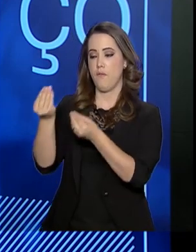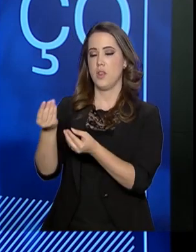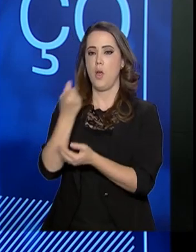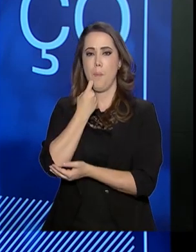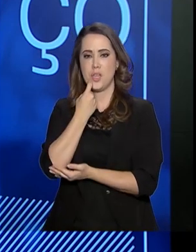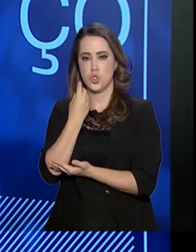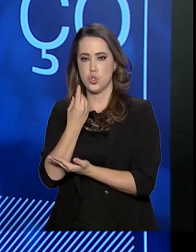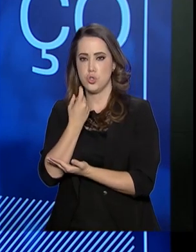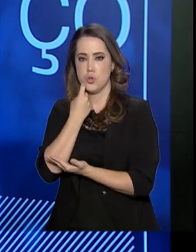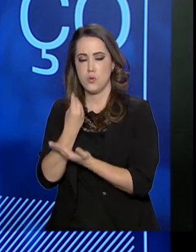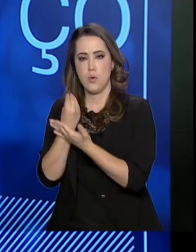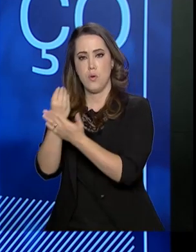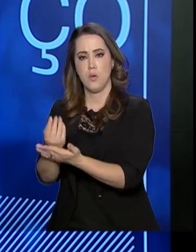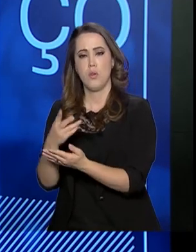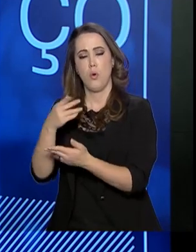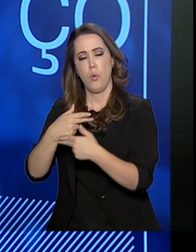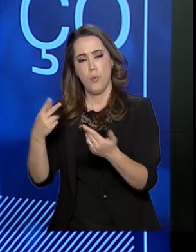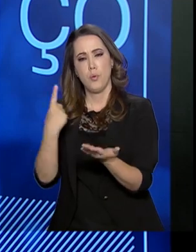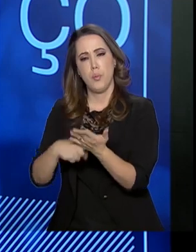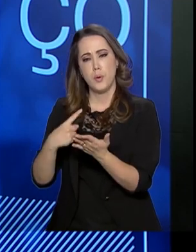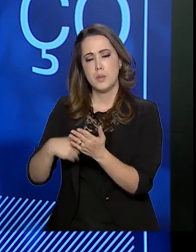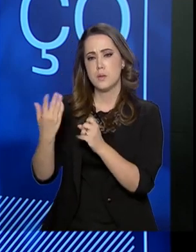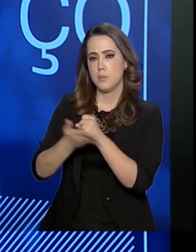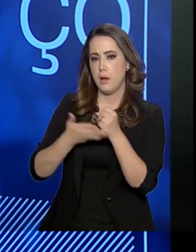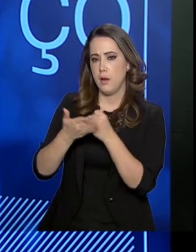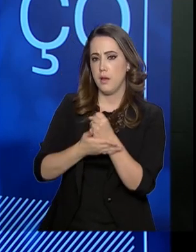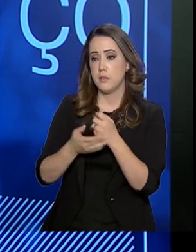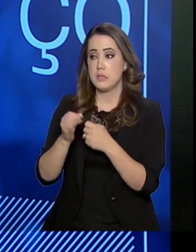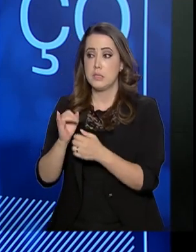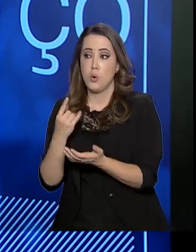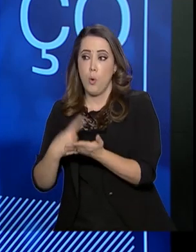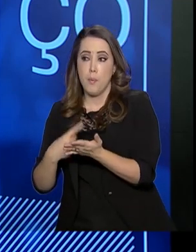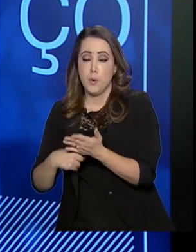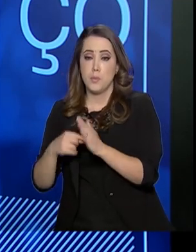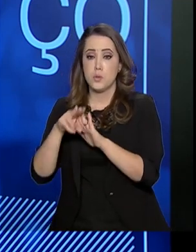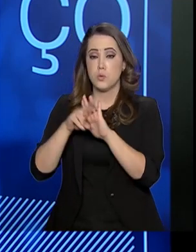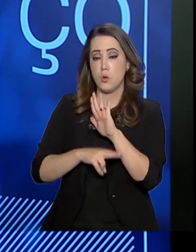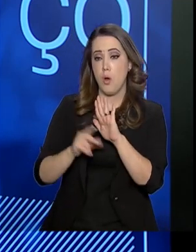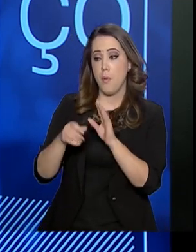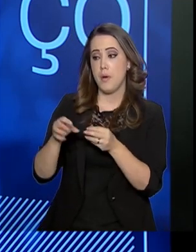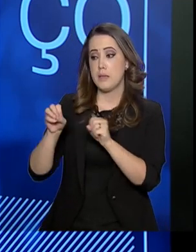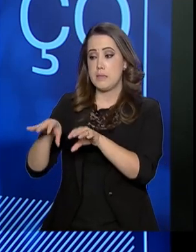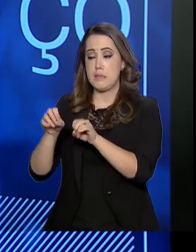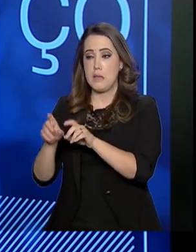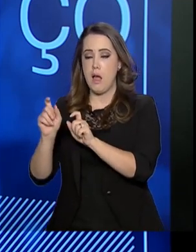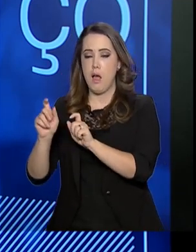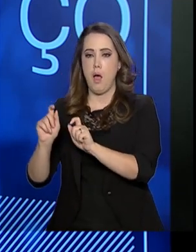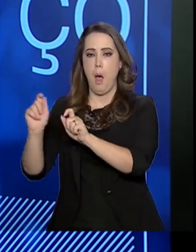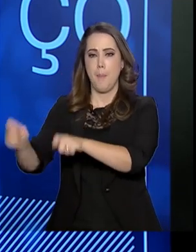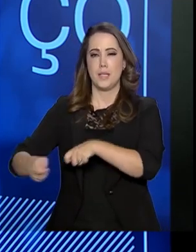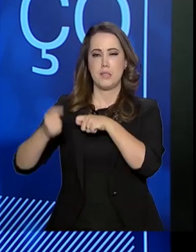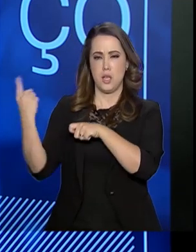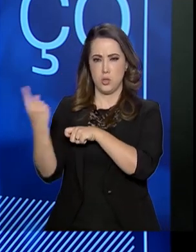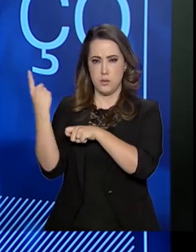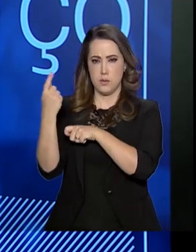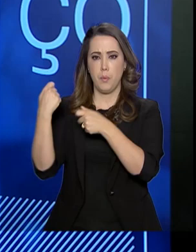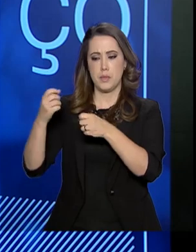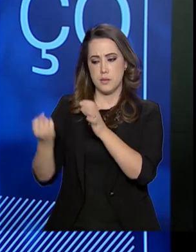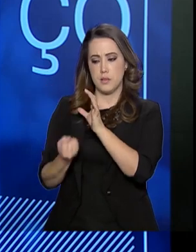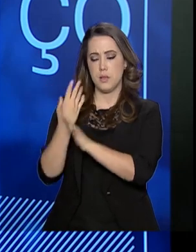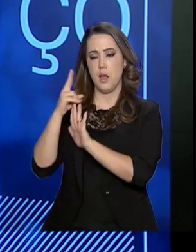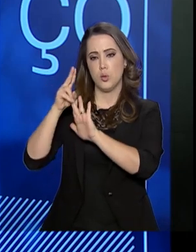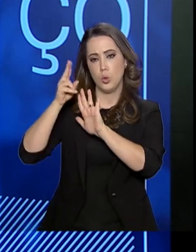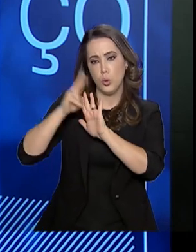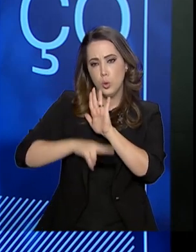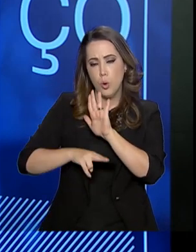que ter alguns compromissos básicos, pelo menos, enquanto você não ensina a pescar ou não cria condições para que a pessoa pesque. Você precisa criar as condições